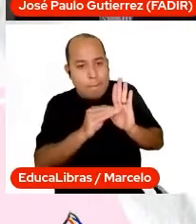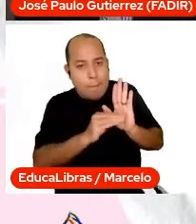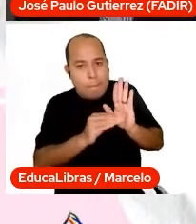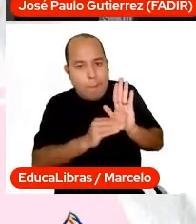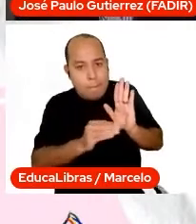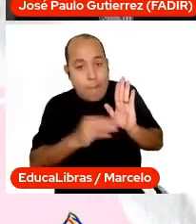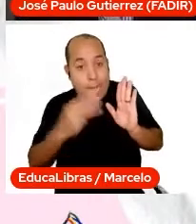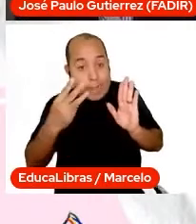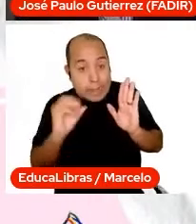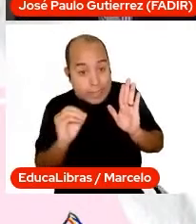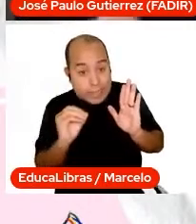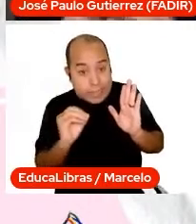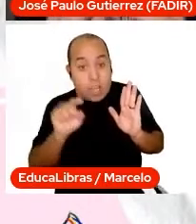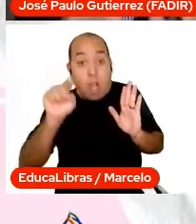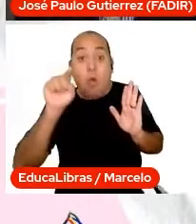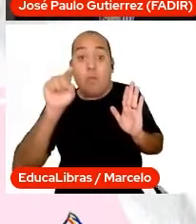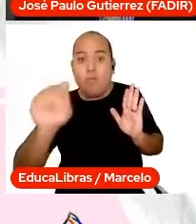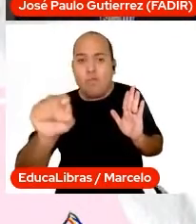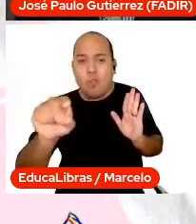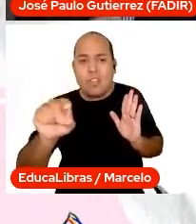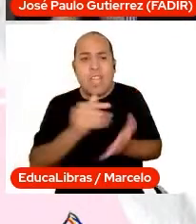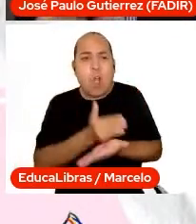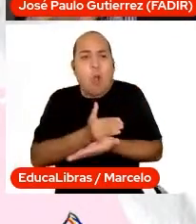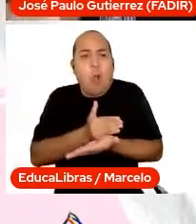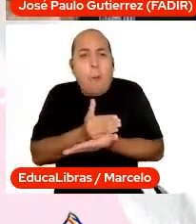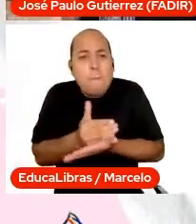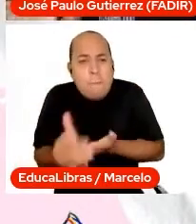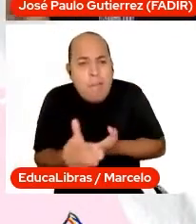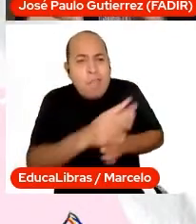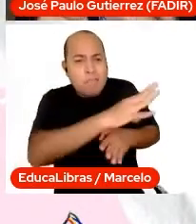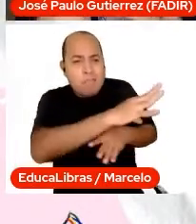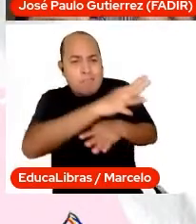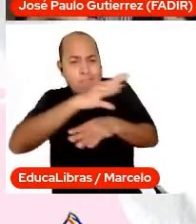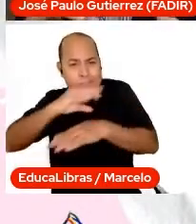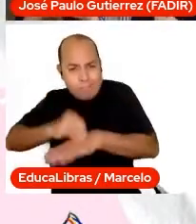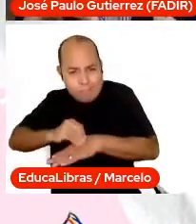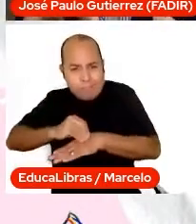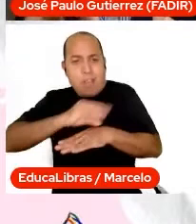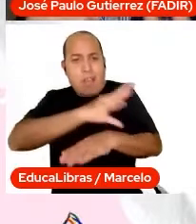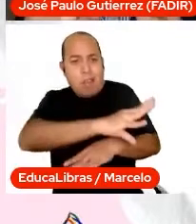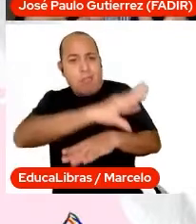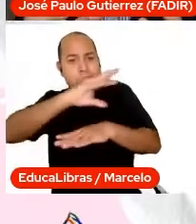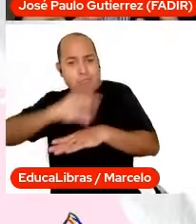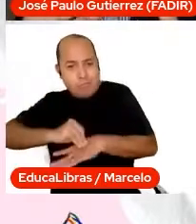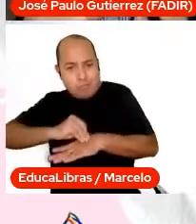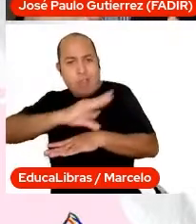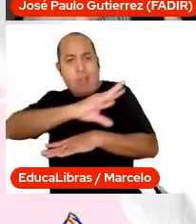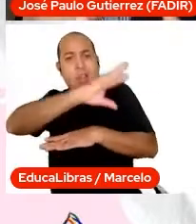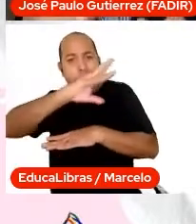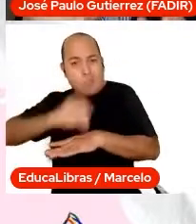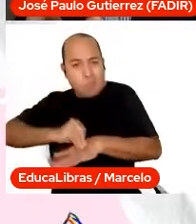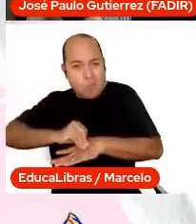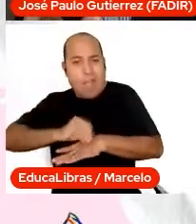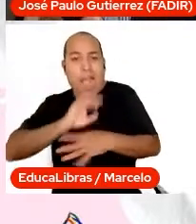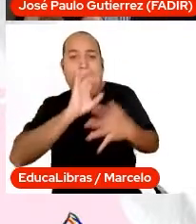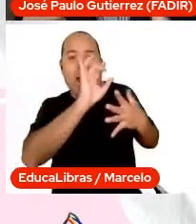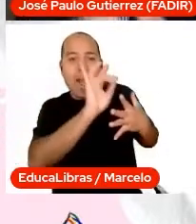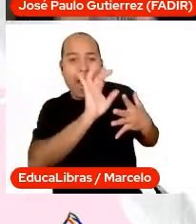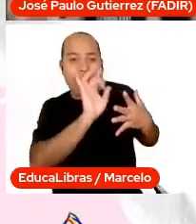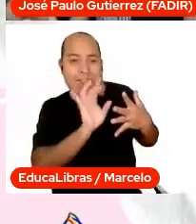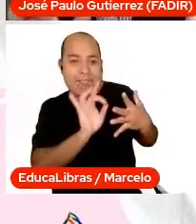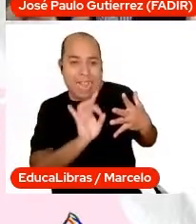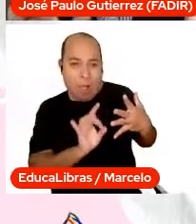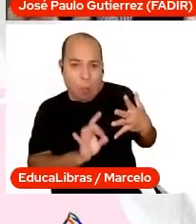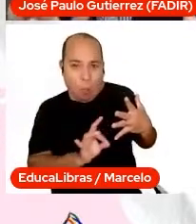com a nossa vivência, na família, na escola, na sociedade. Então, eu coloquei propositalmente